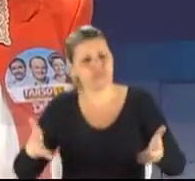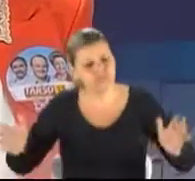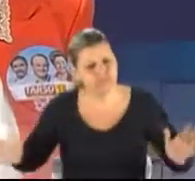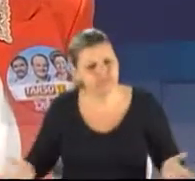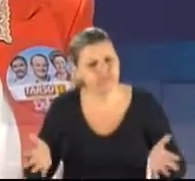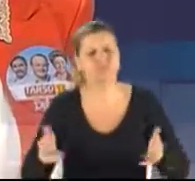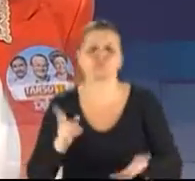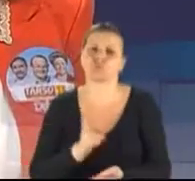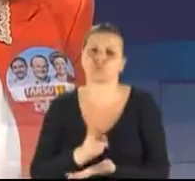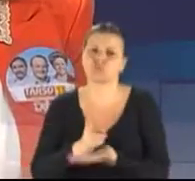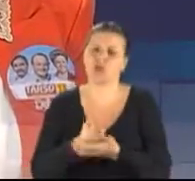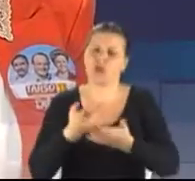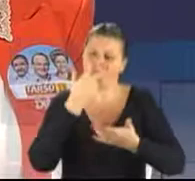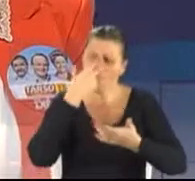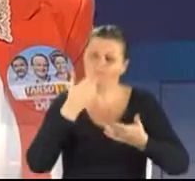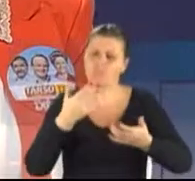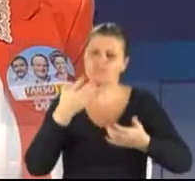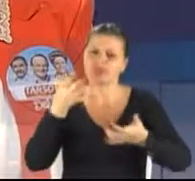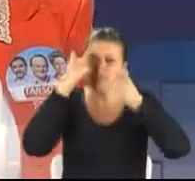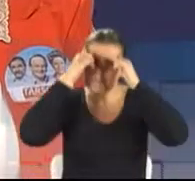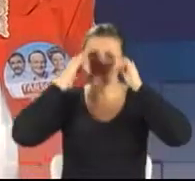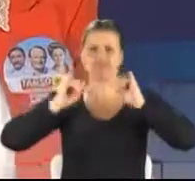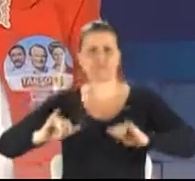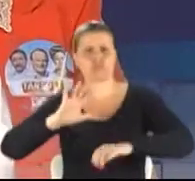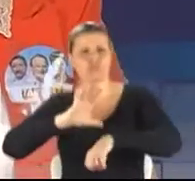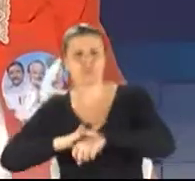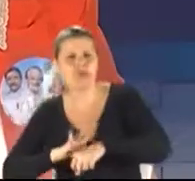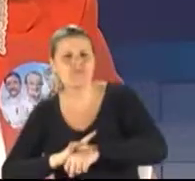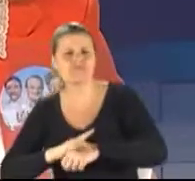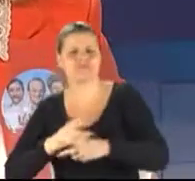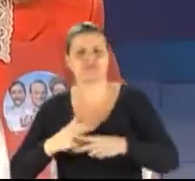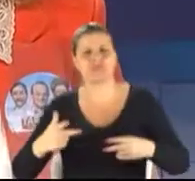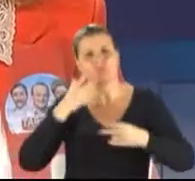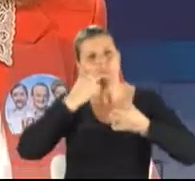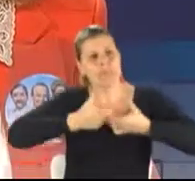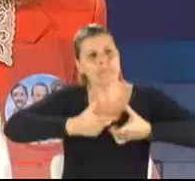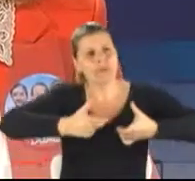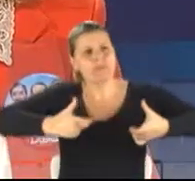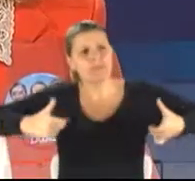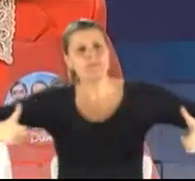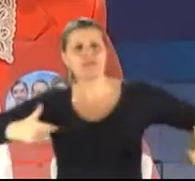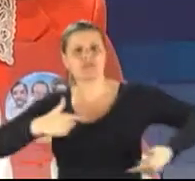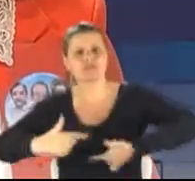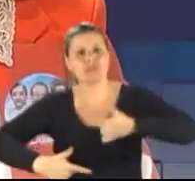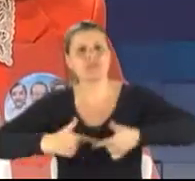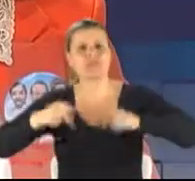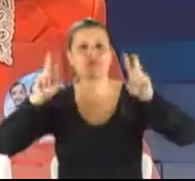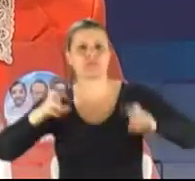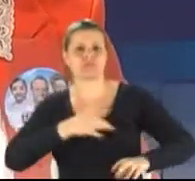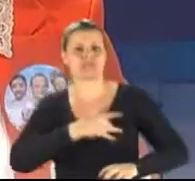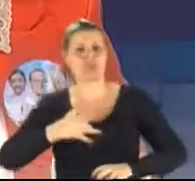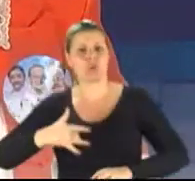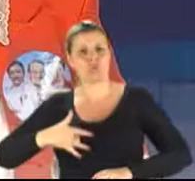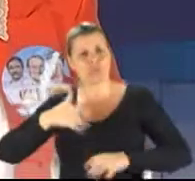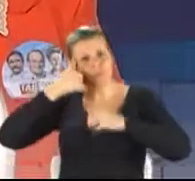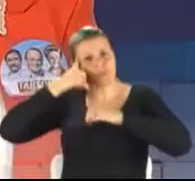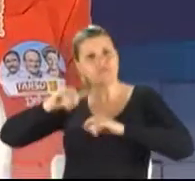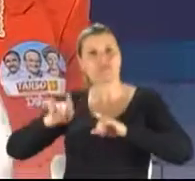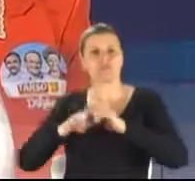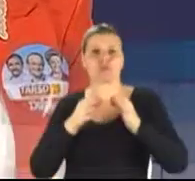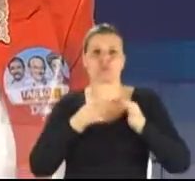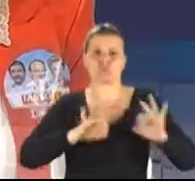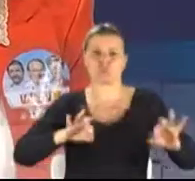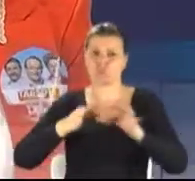prevenção, ampliando o nosso trabalho em relação à saúde preventiva e também curativa. Já ampliamos